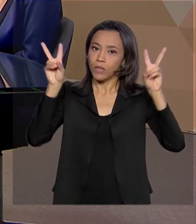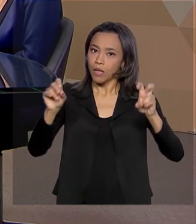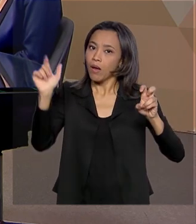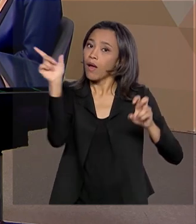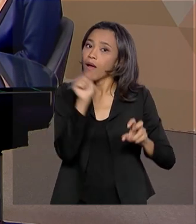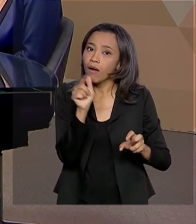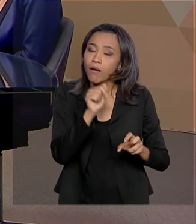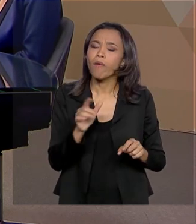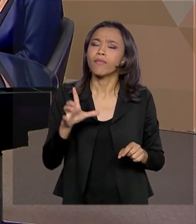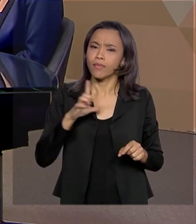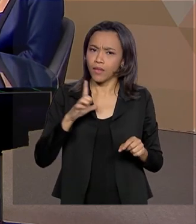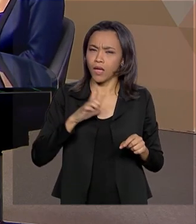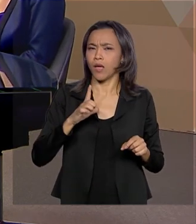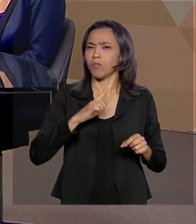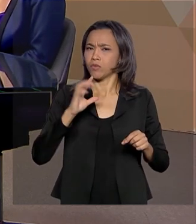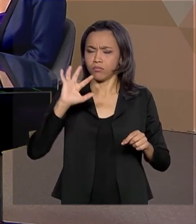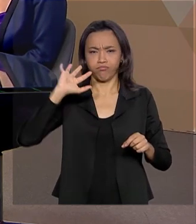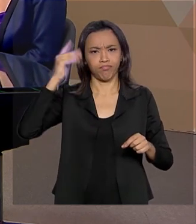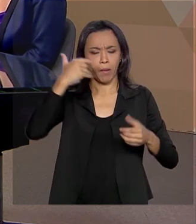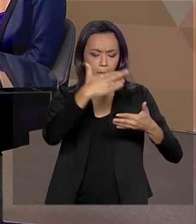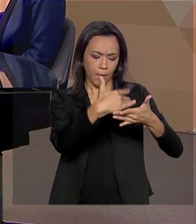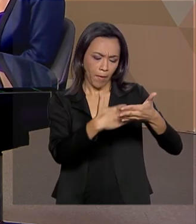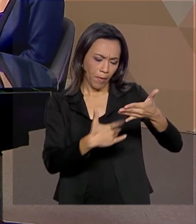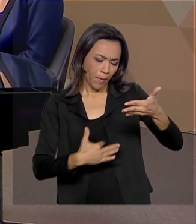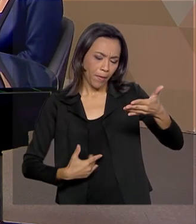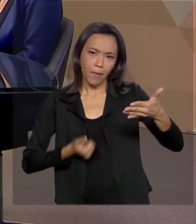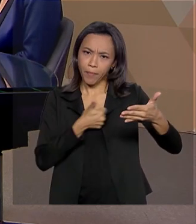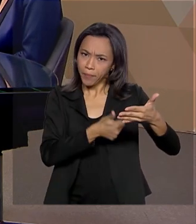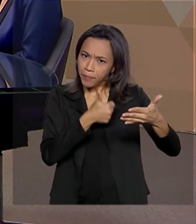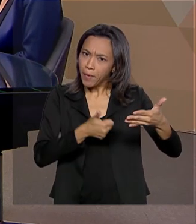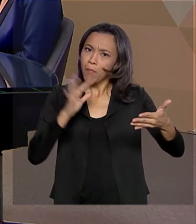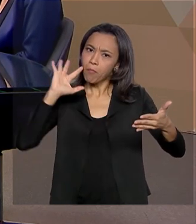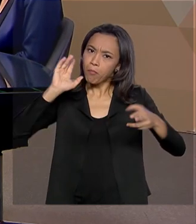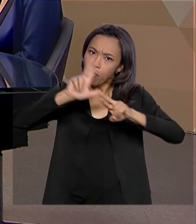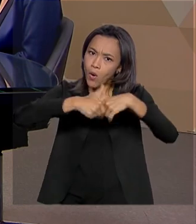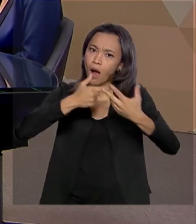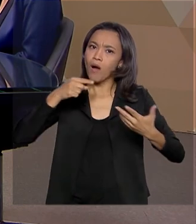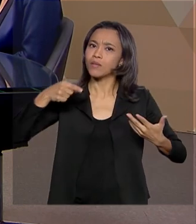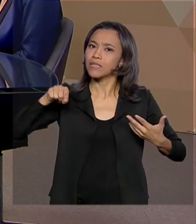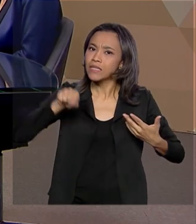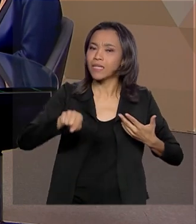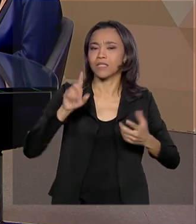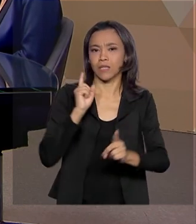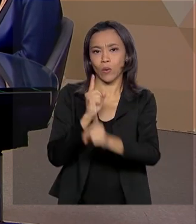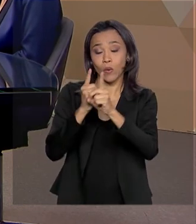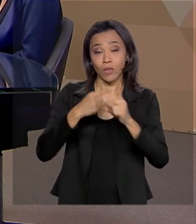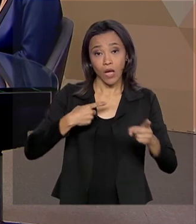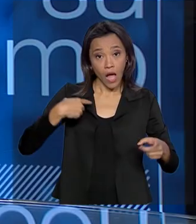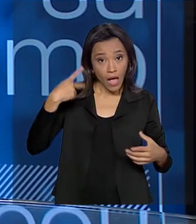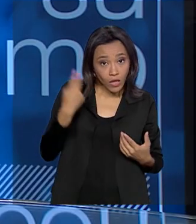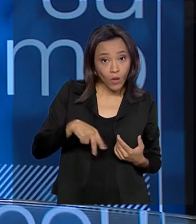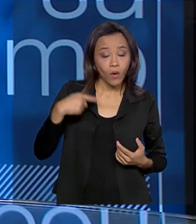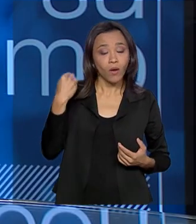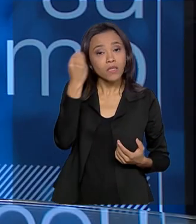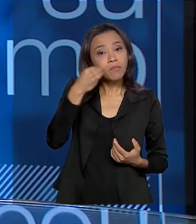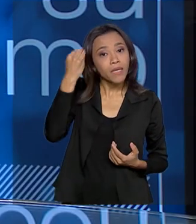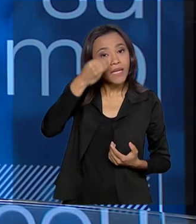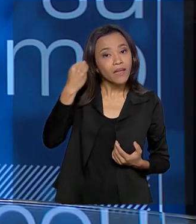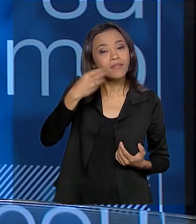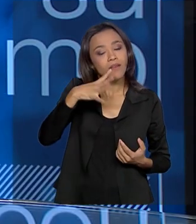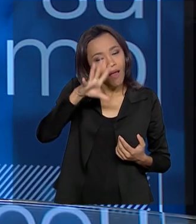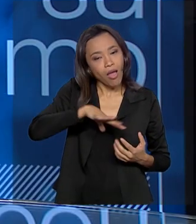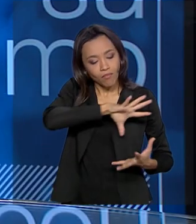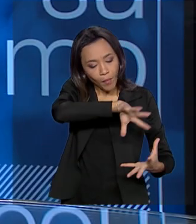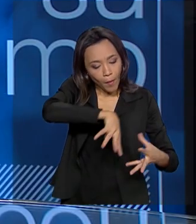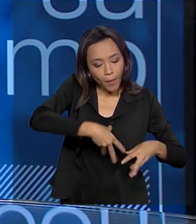provenientes desse oitavo fórum e agora estamos caminhando para o nono fórum, então a gente procura compartilhar a nossa experiência naquilo que